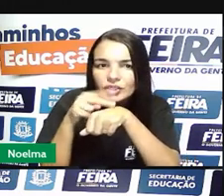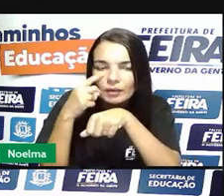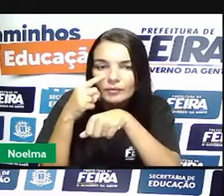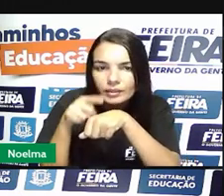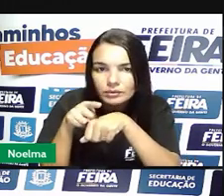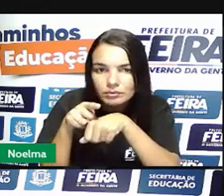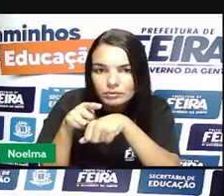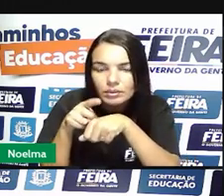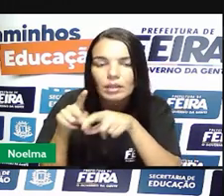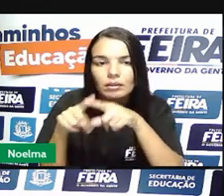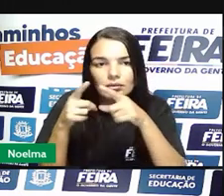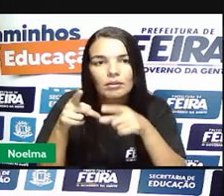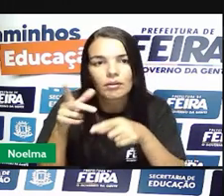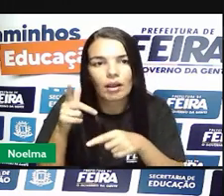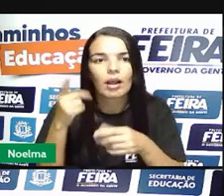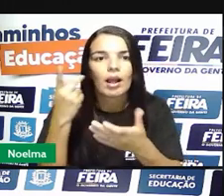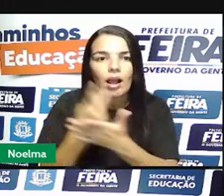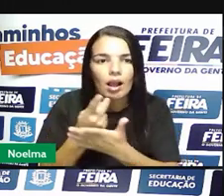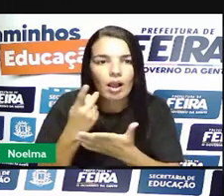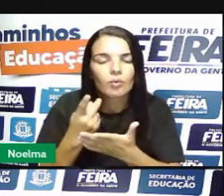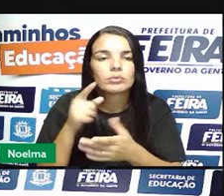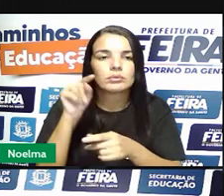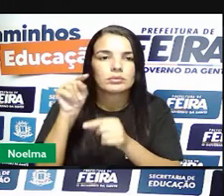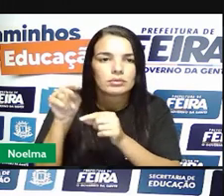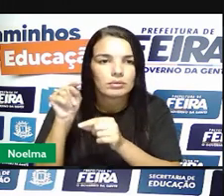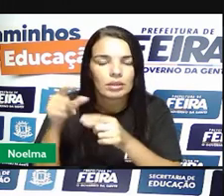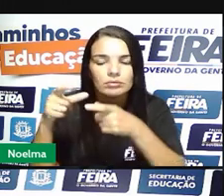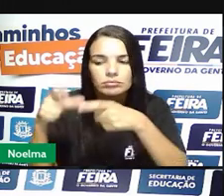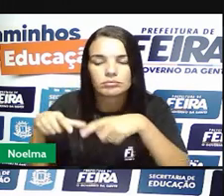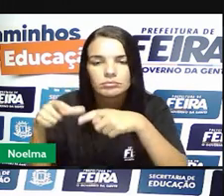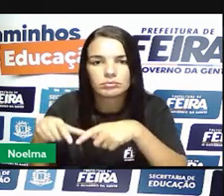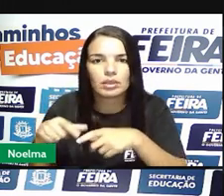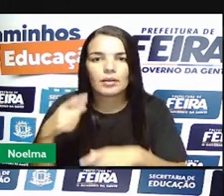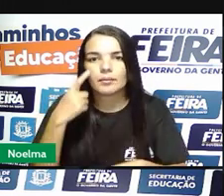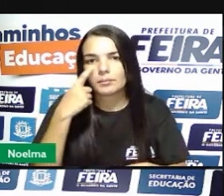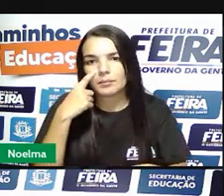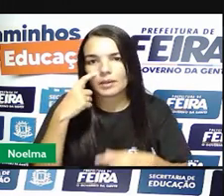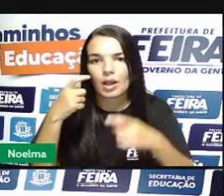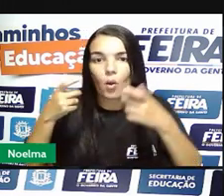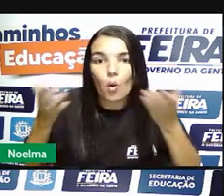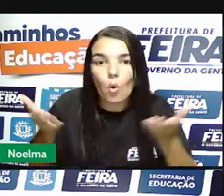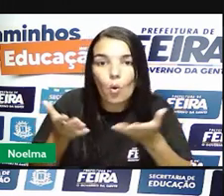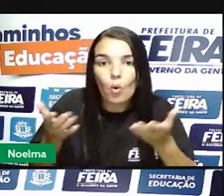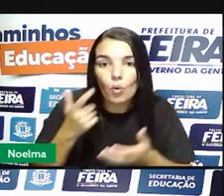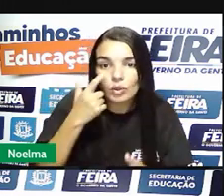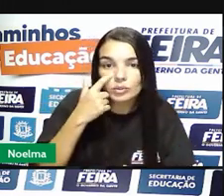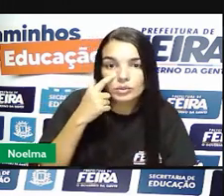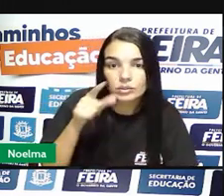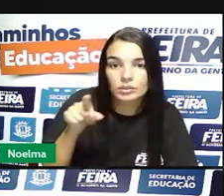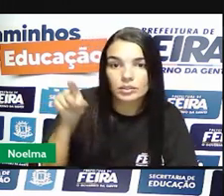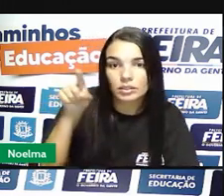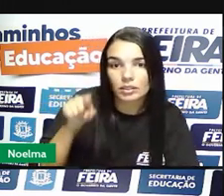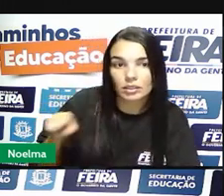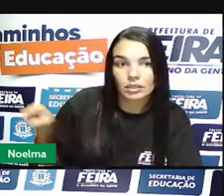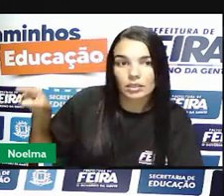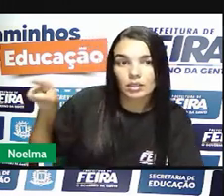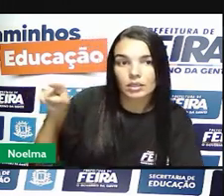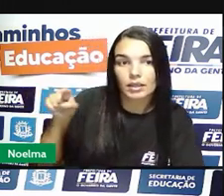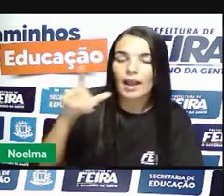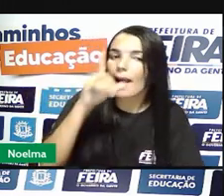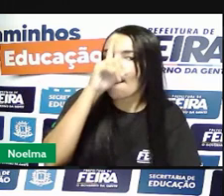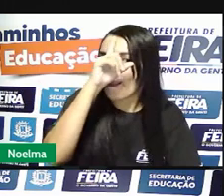aconteceu a guerra dos emboabas. Se a gente comparar aqui com o mapa atual, né? O geopolítico aqui do Brasil,